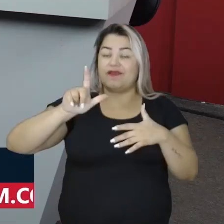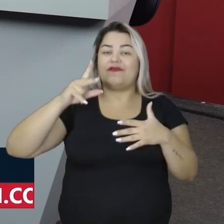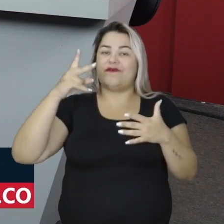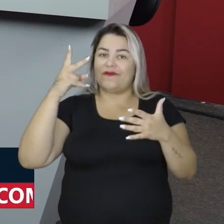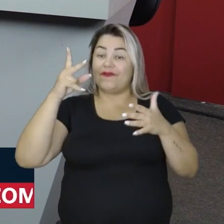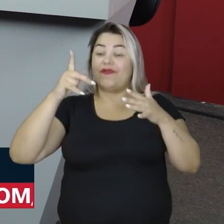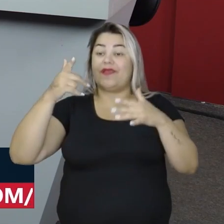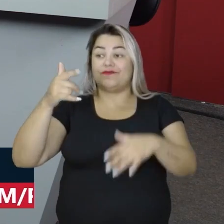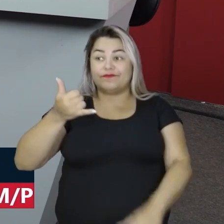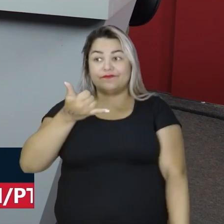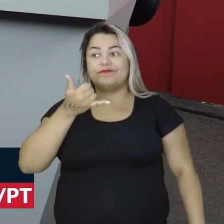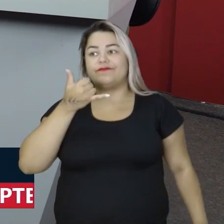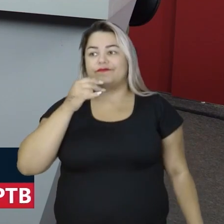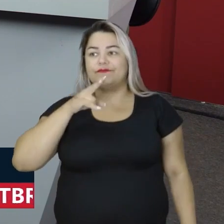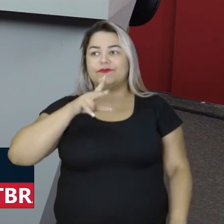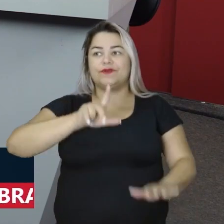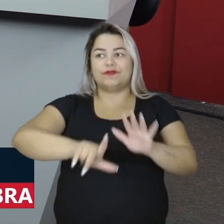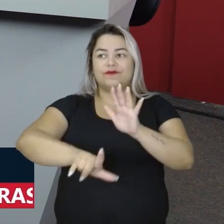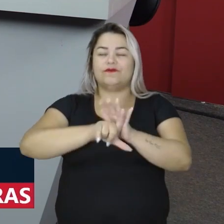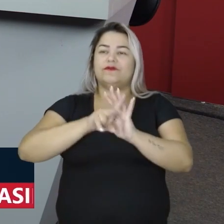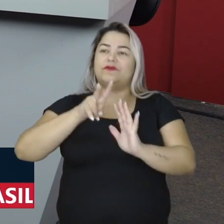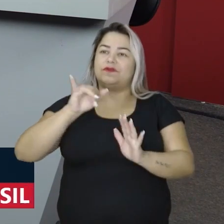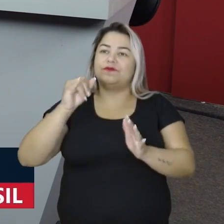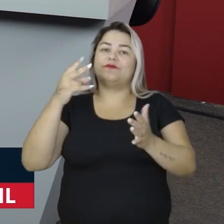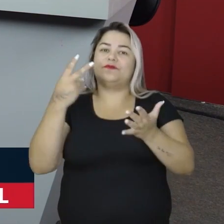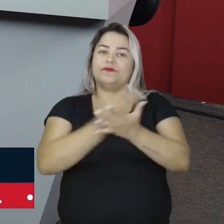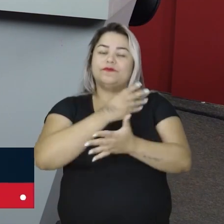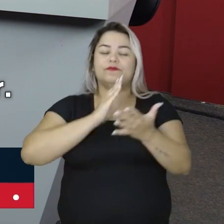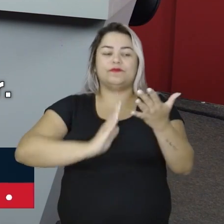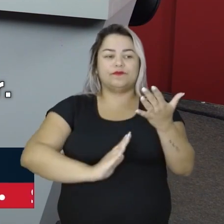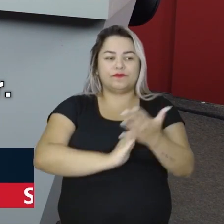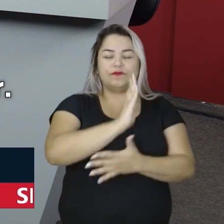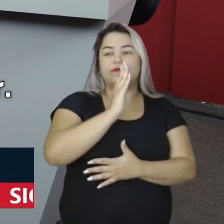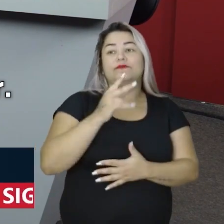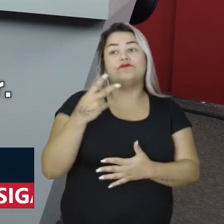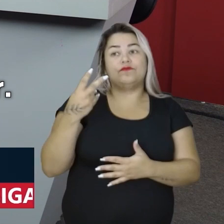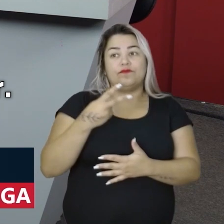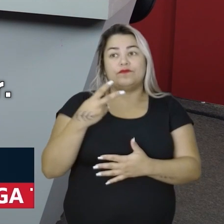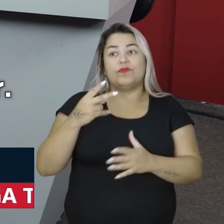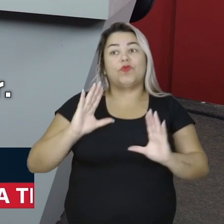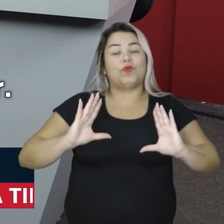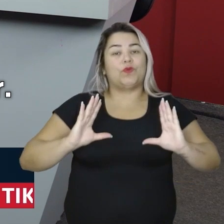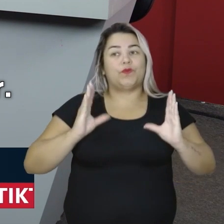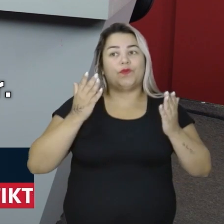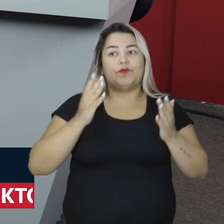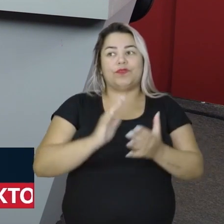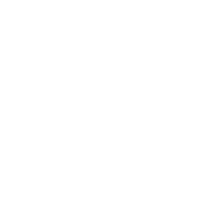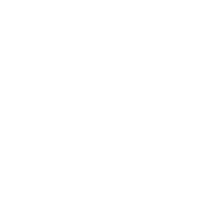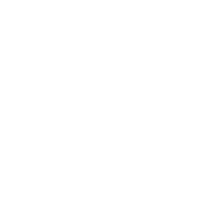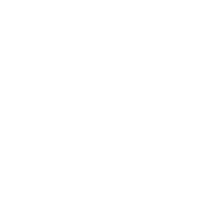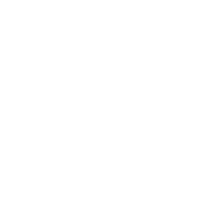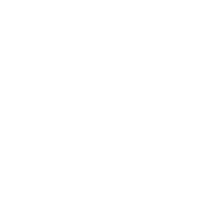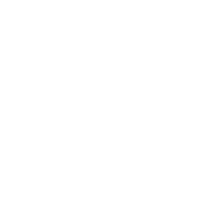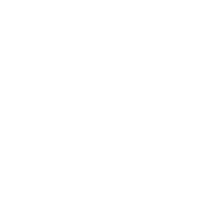alegria. Falta só sancionar. Falta pauta sancionar. foi aprovada nas duas casas. a já pode comemorar. Já pode comemorar.